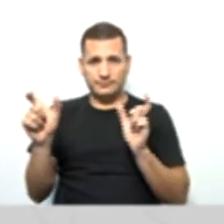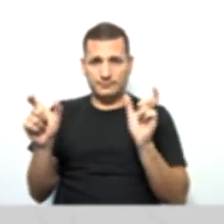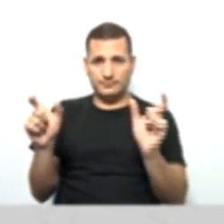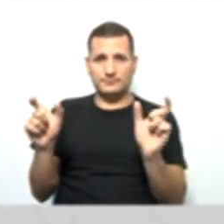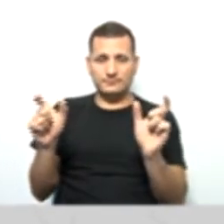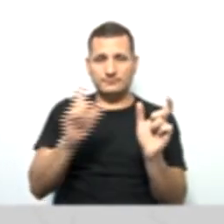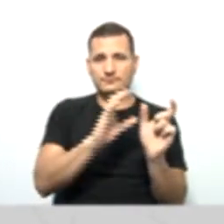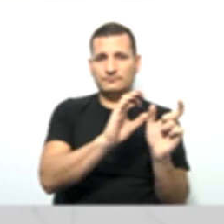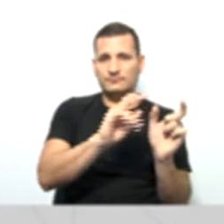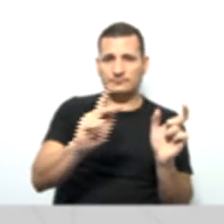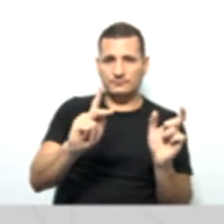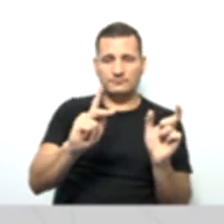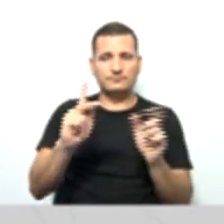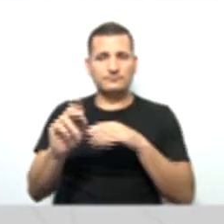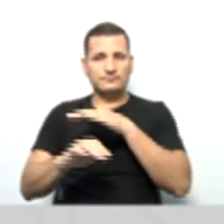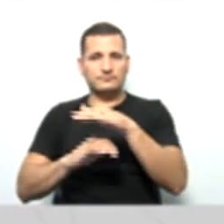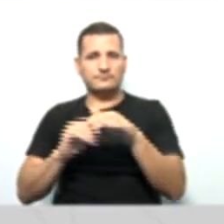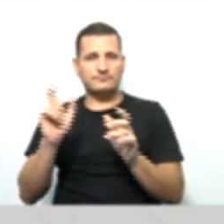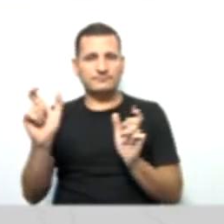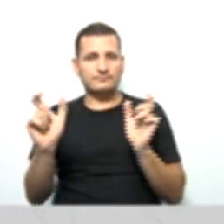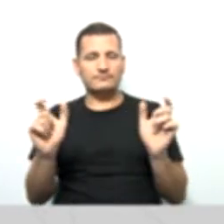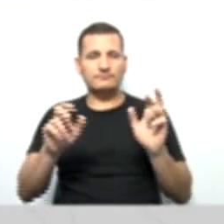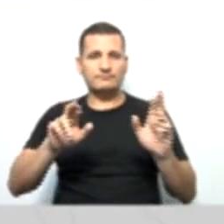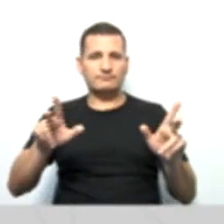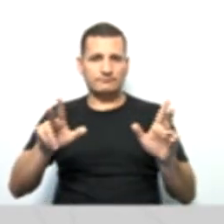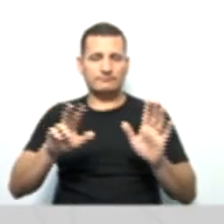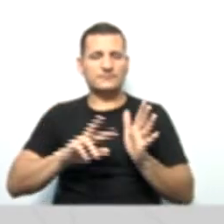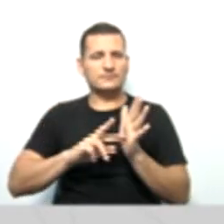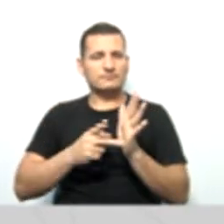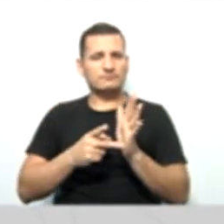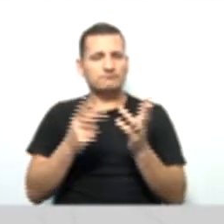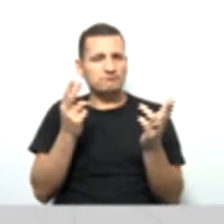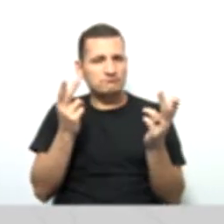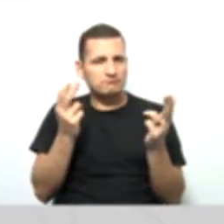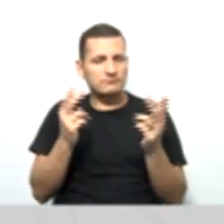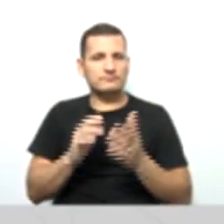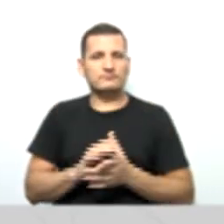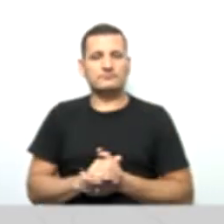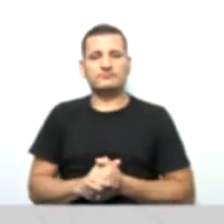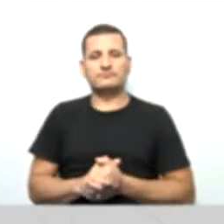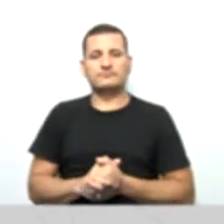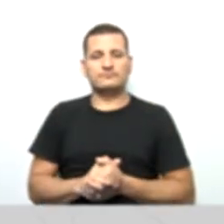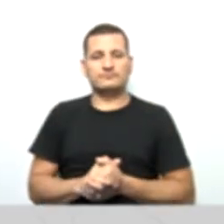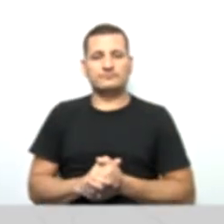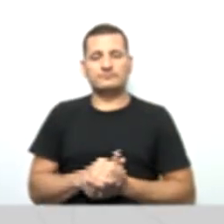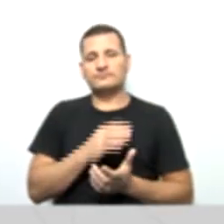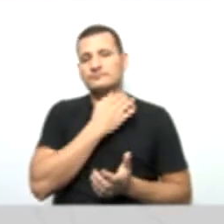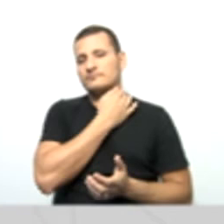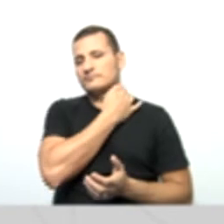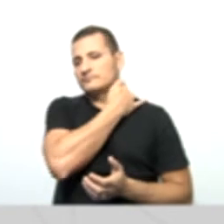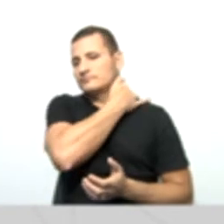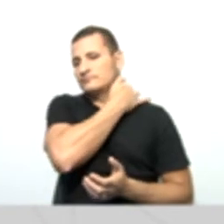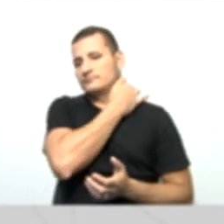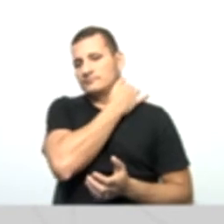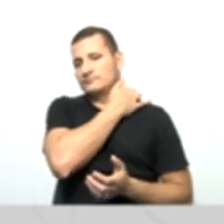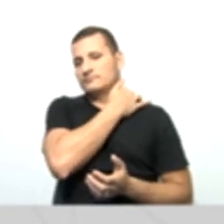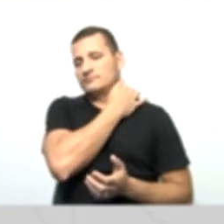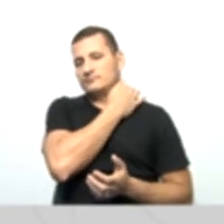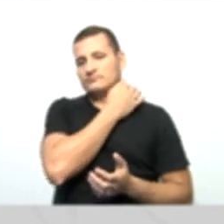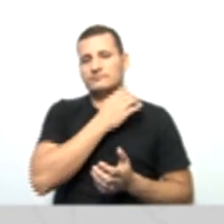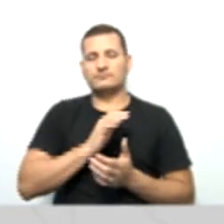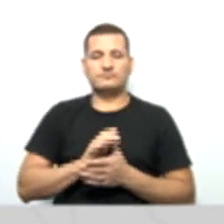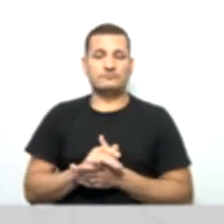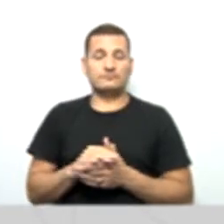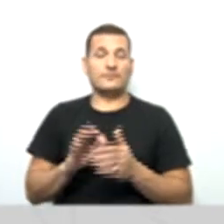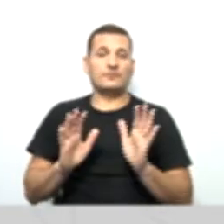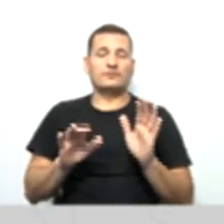cooperativa e da empresa, mas com sinônimos semelhantes, certo? Nas condições e quantitativas presentes